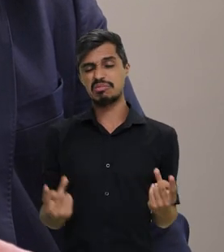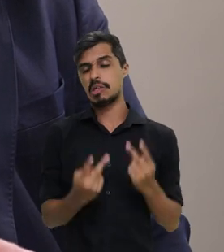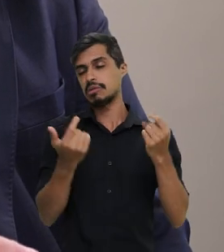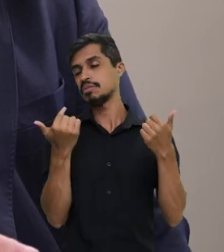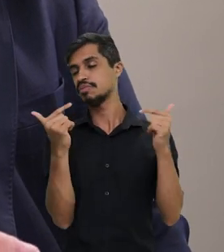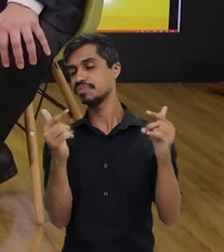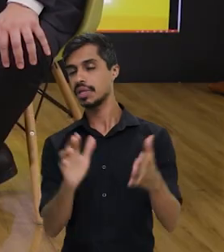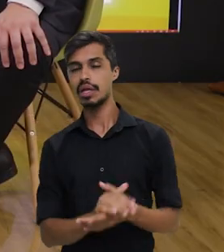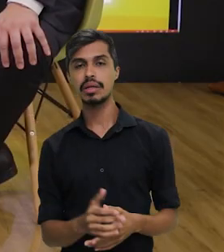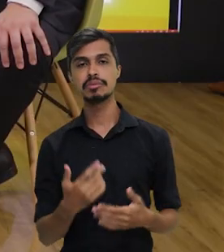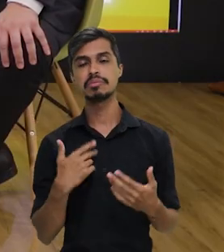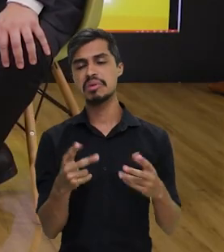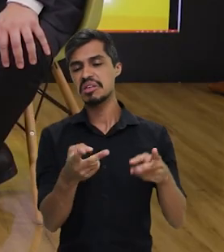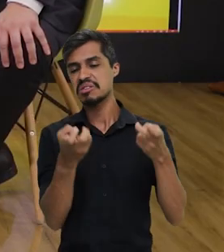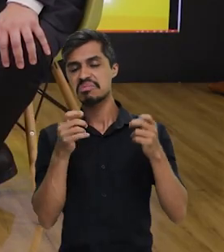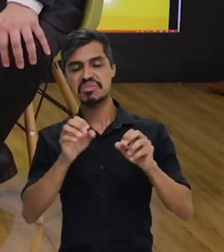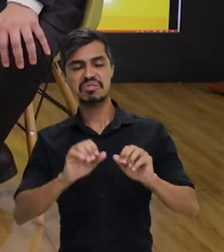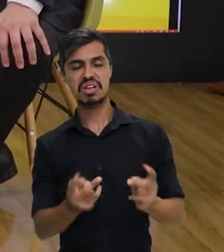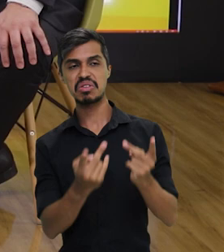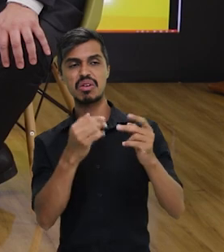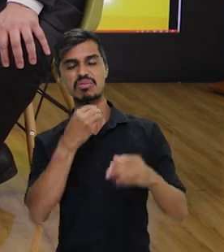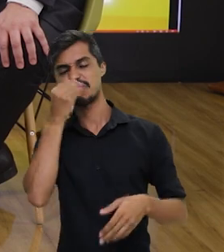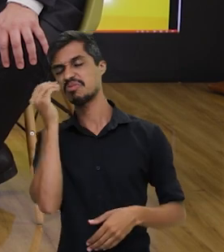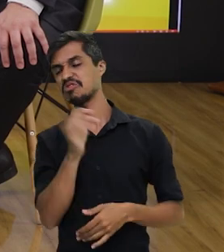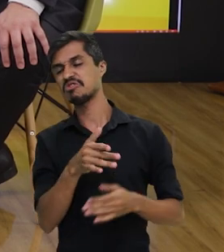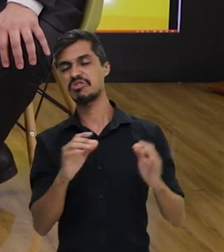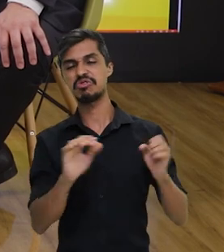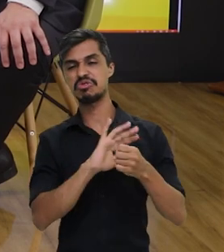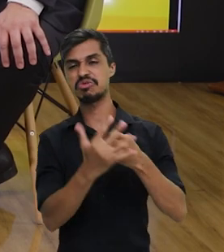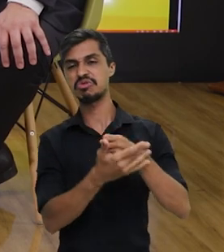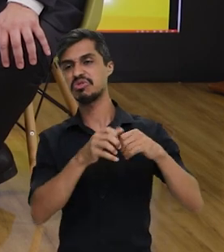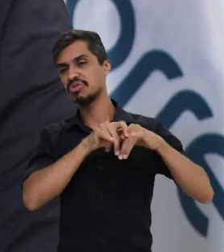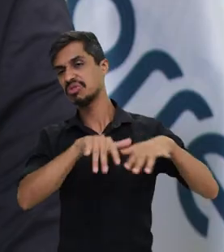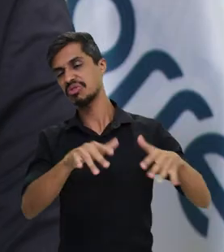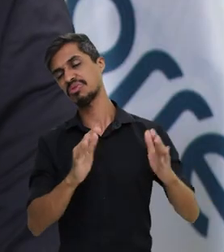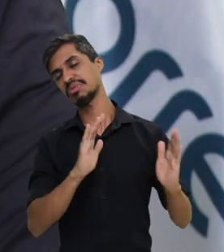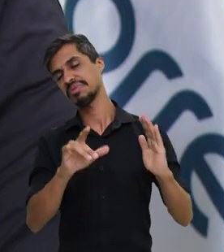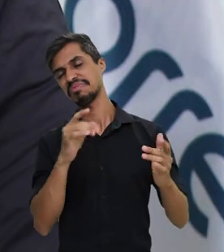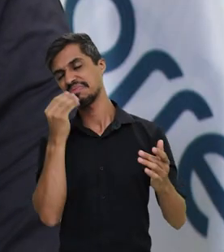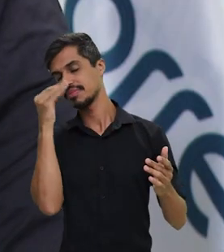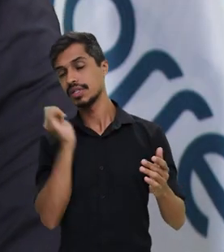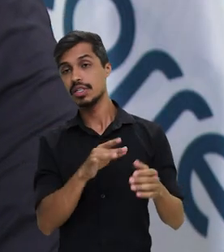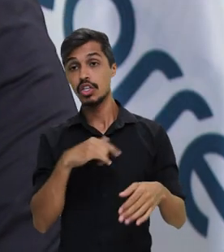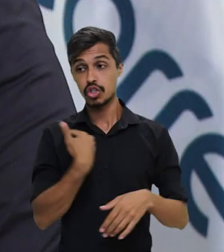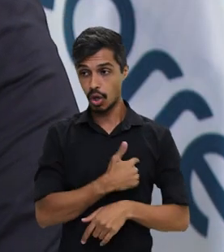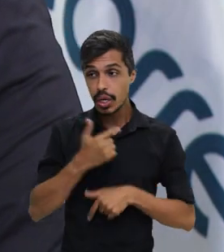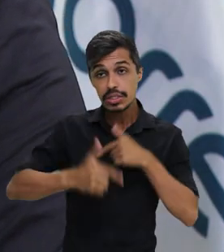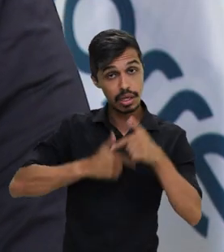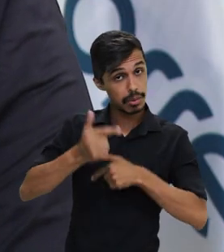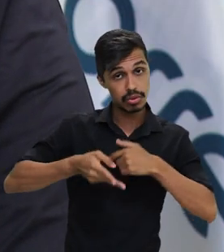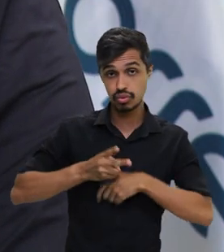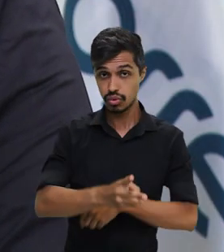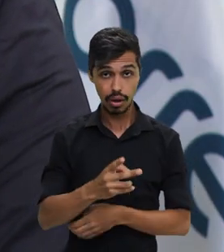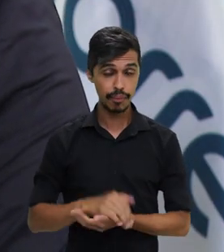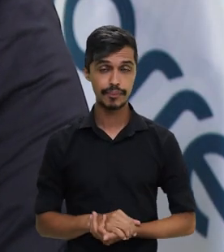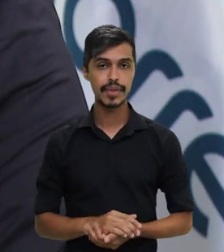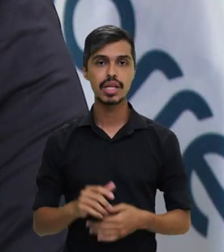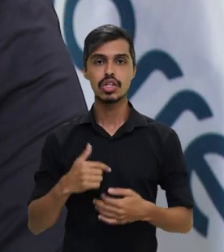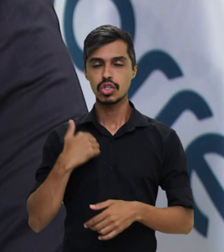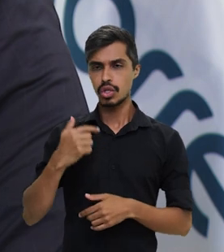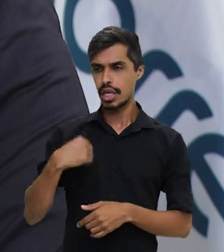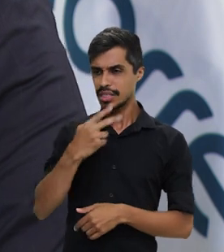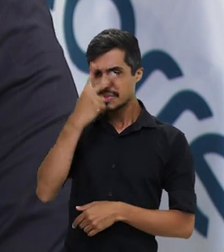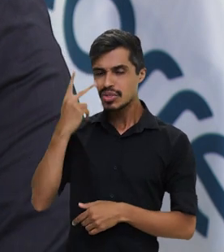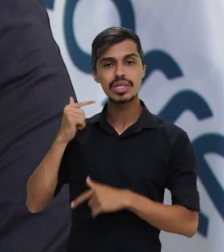esse tipo de relação, um governo que zombou da pandemia, nós aqui nos Correios trabalhamos. Eu também não estava aqui, mas os funcionários